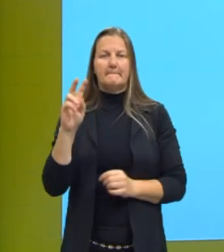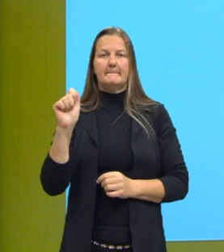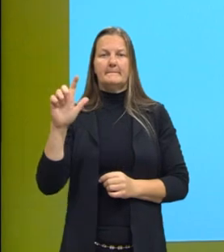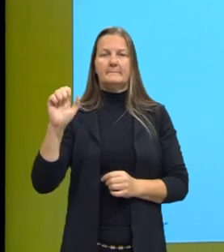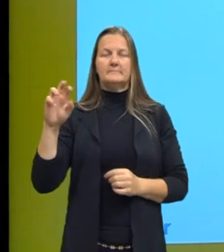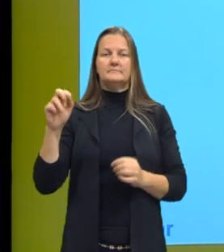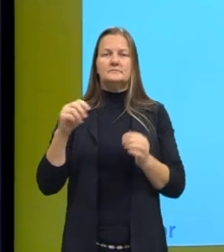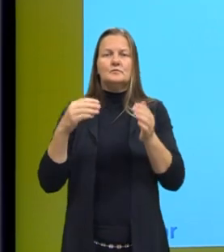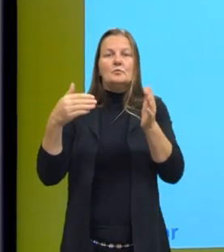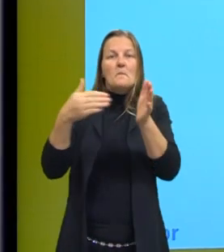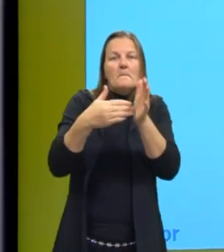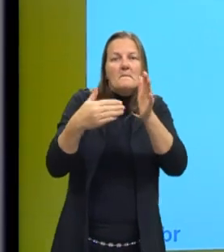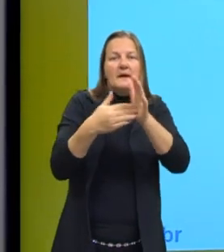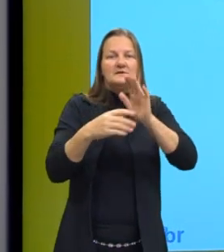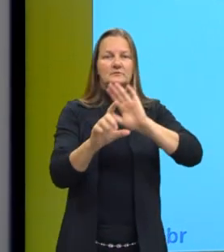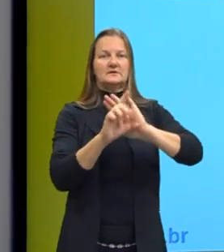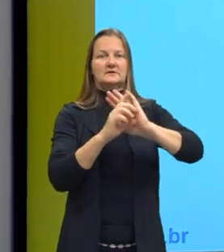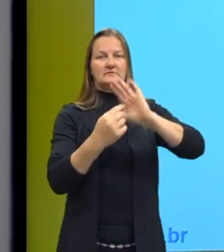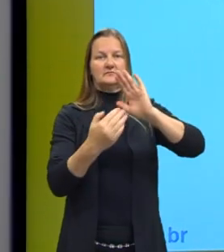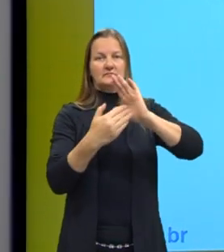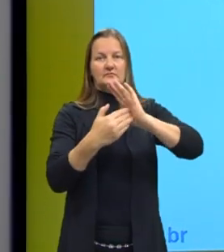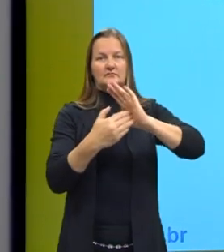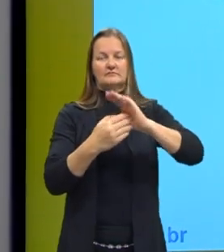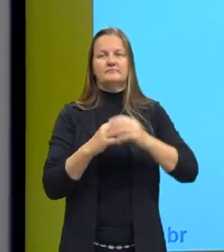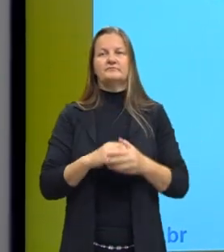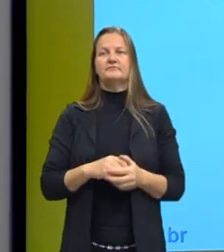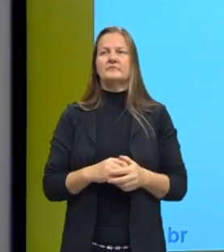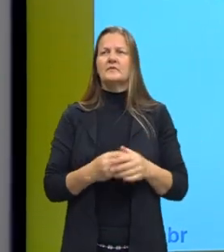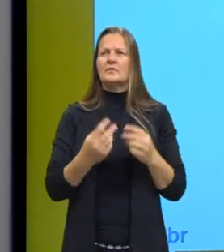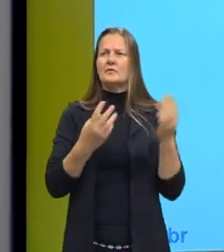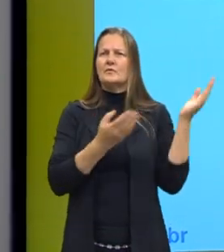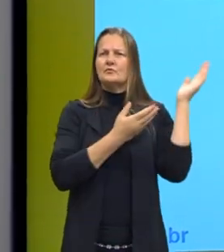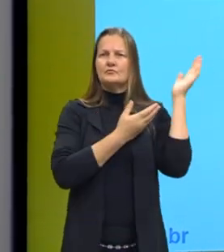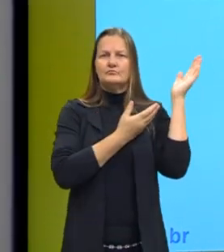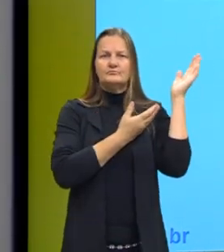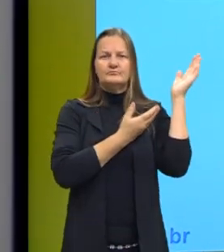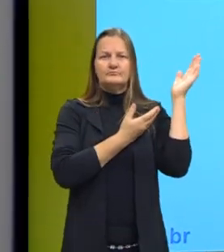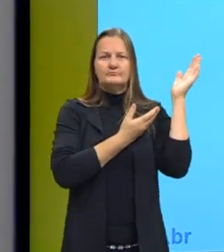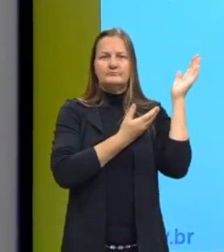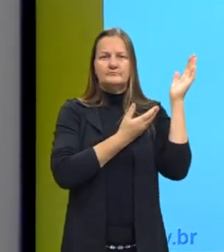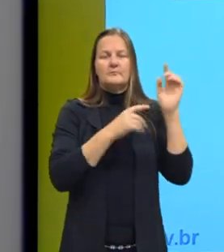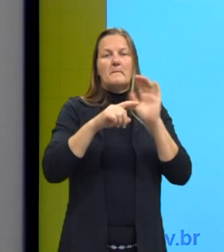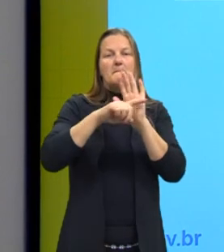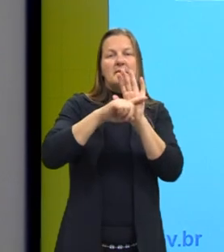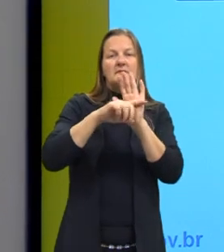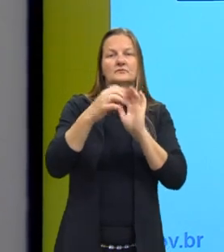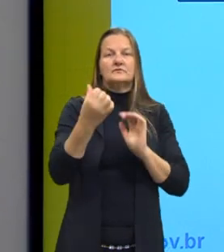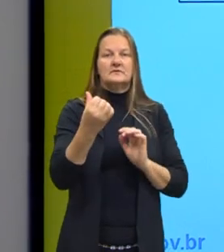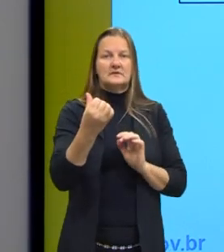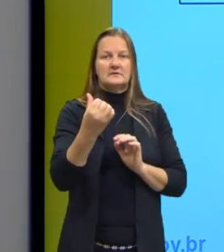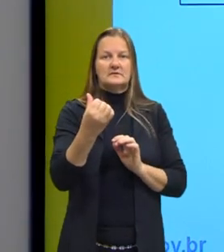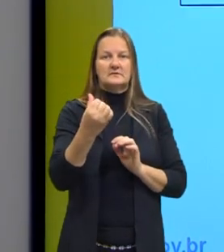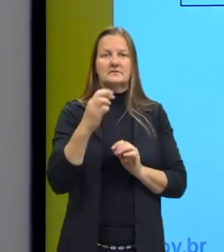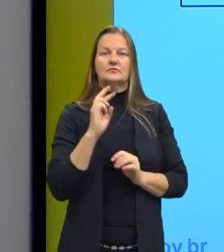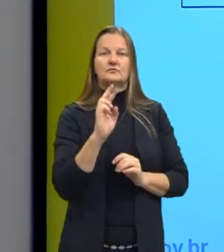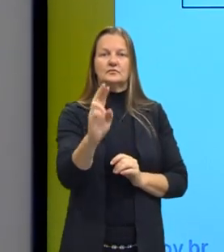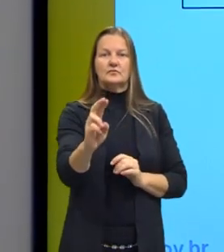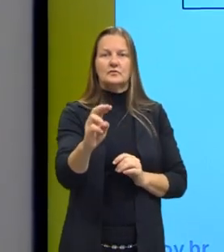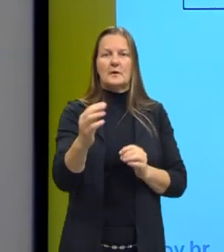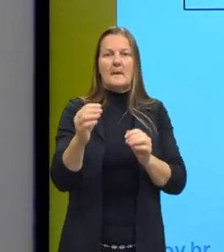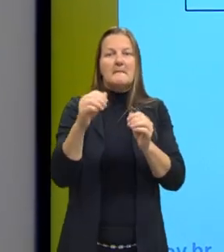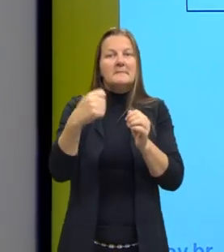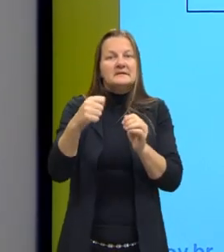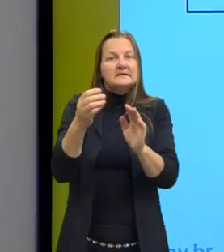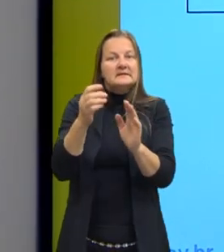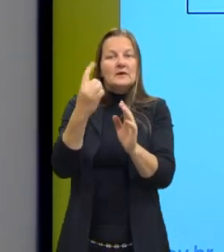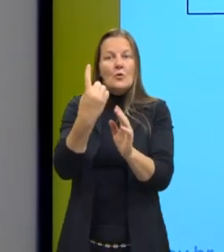máxima permitida, eu verifico que aqui está trazendo com menos seis o resultado. Então, eu tenho que puxar uma